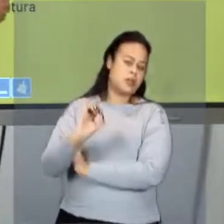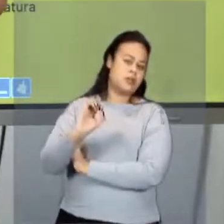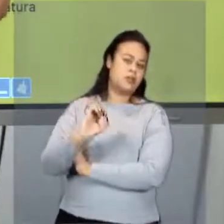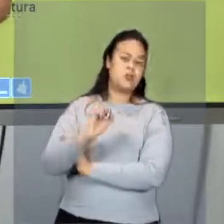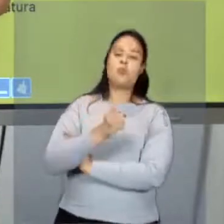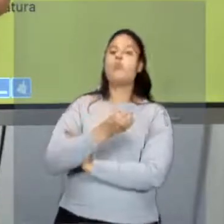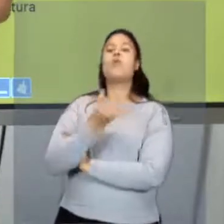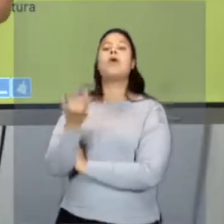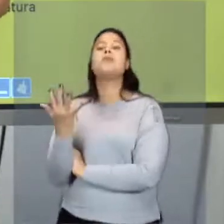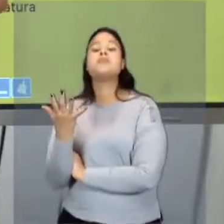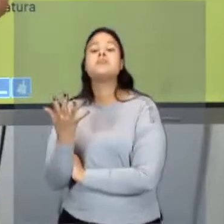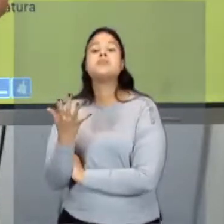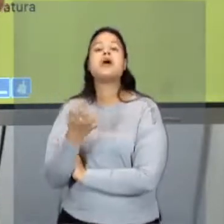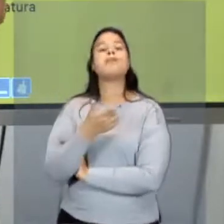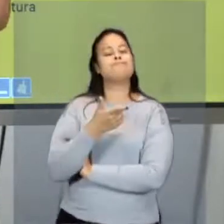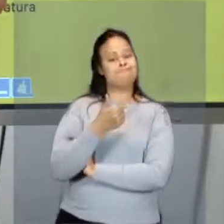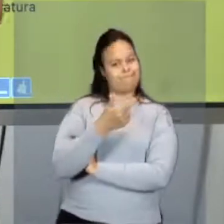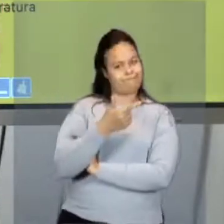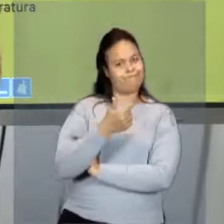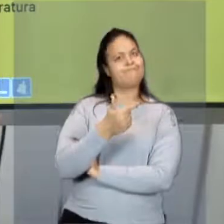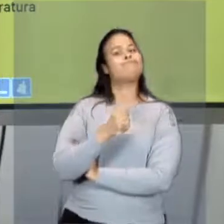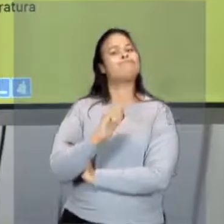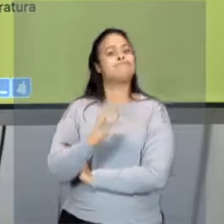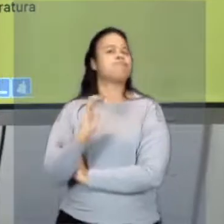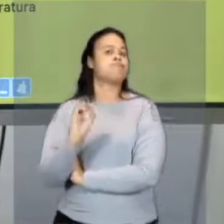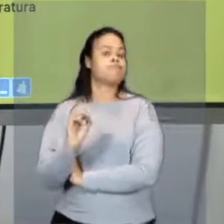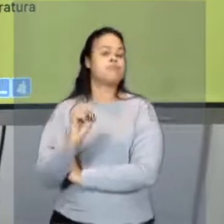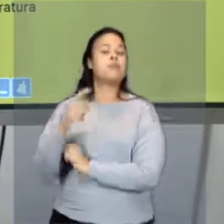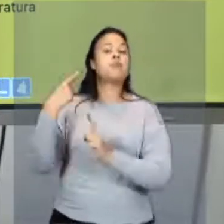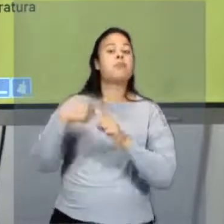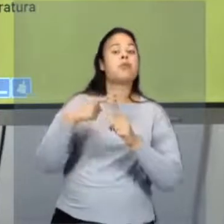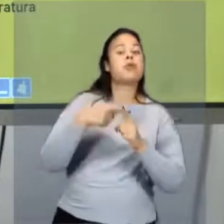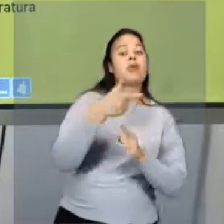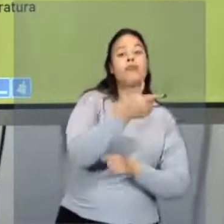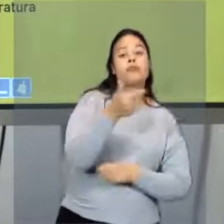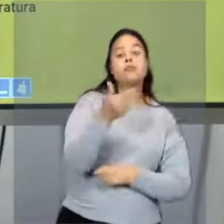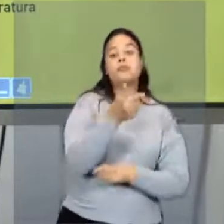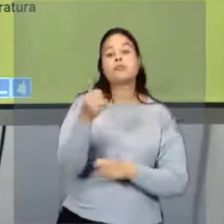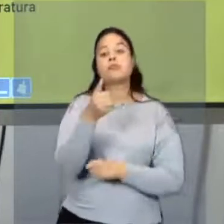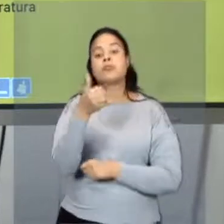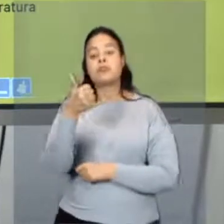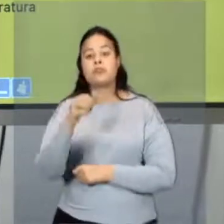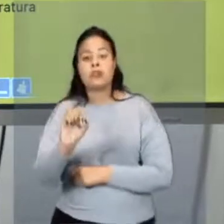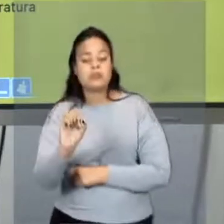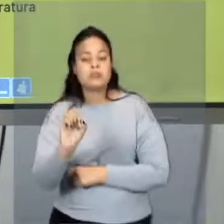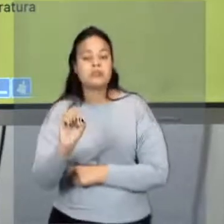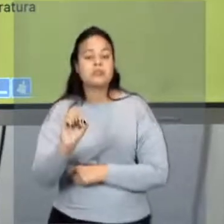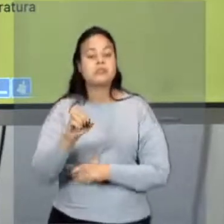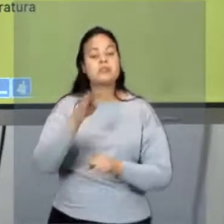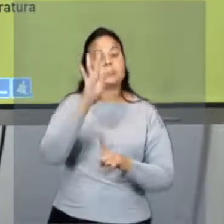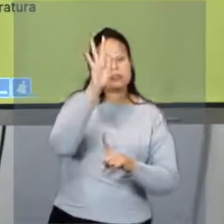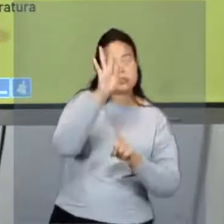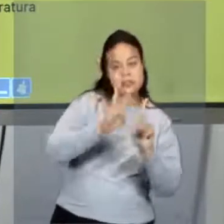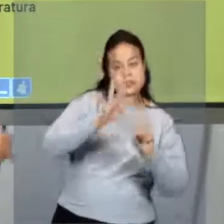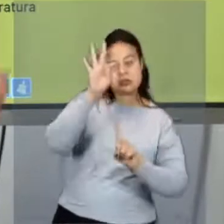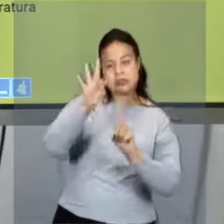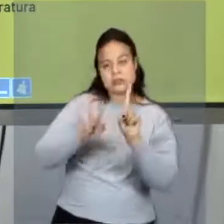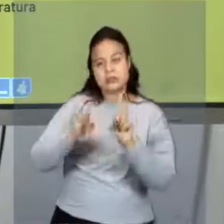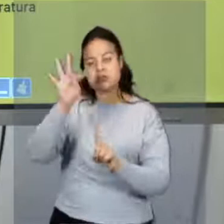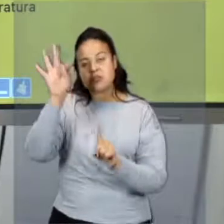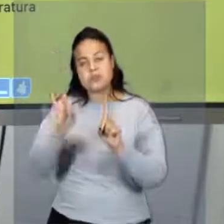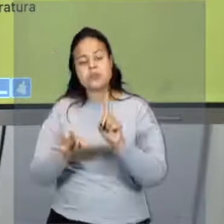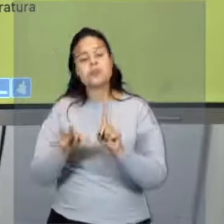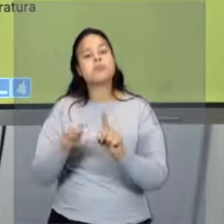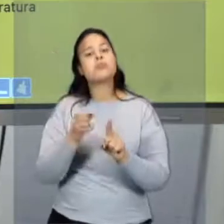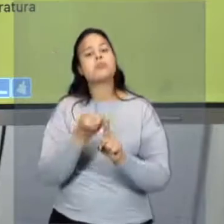variou quanto? 12 graus. Porque é 22 menos 10. A temperatura variou aqui quanto? Olha, é